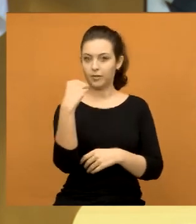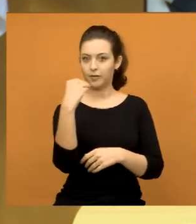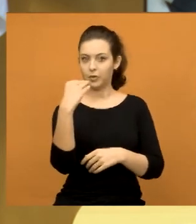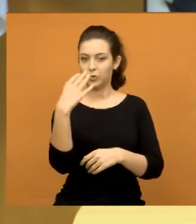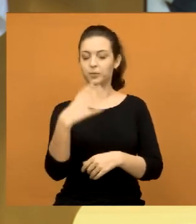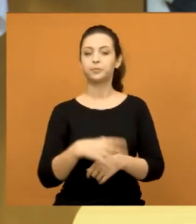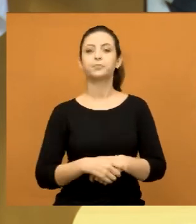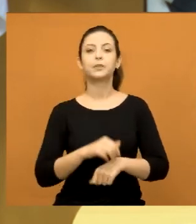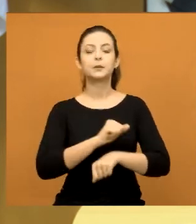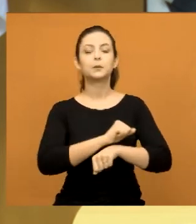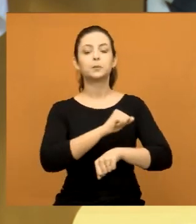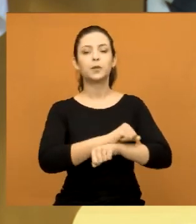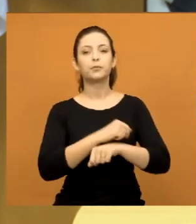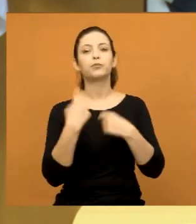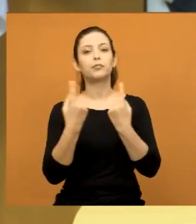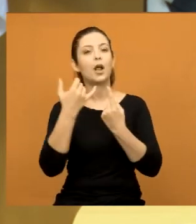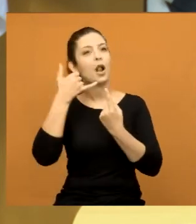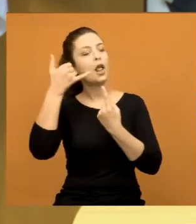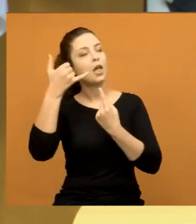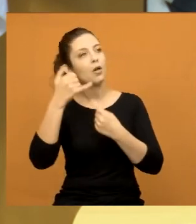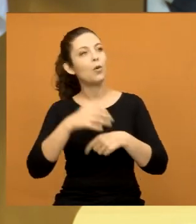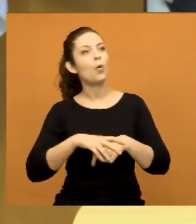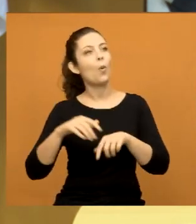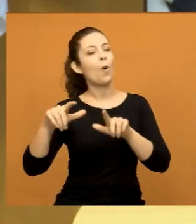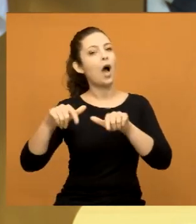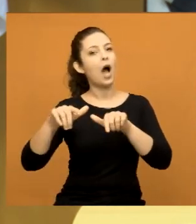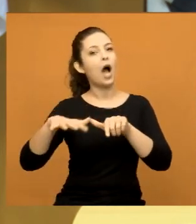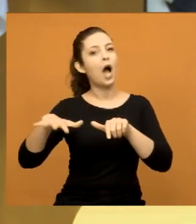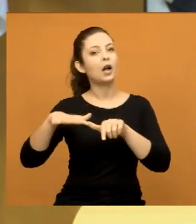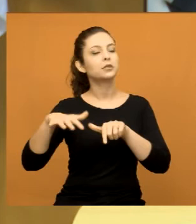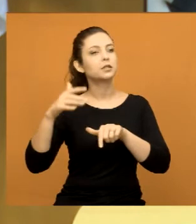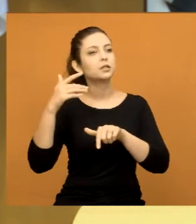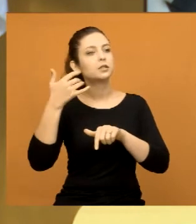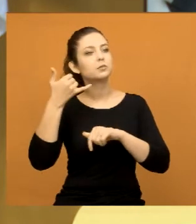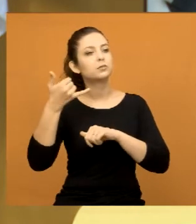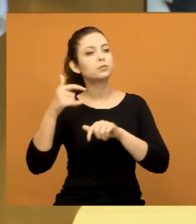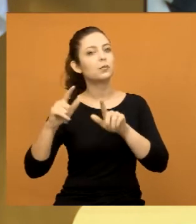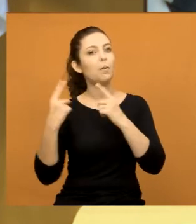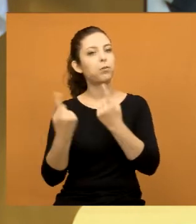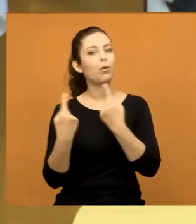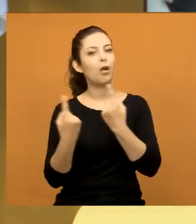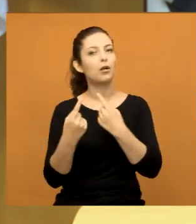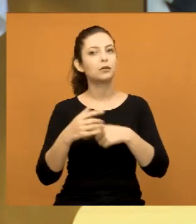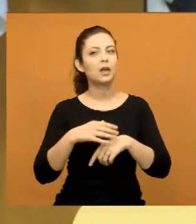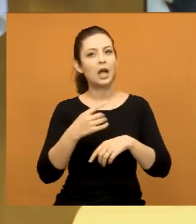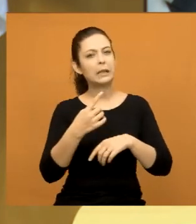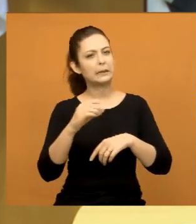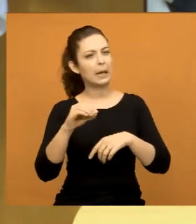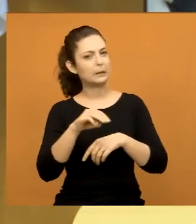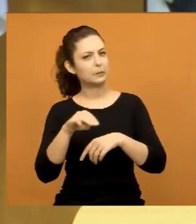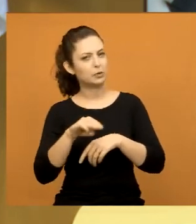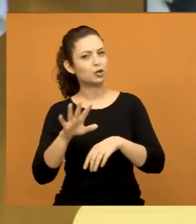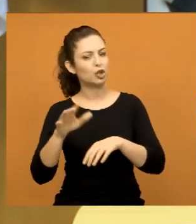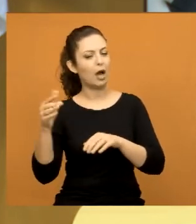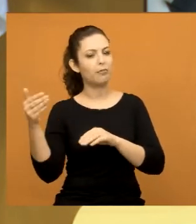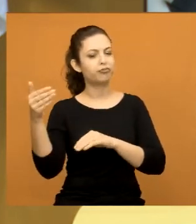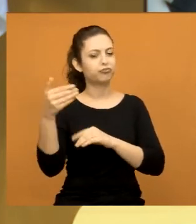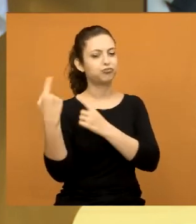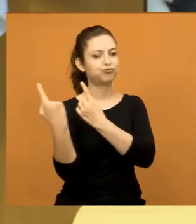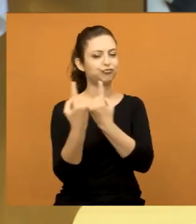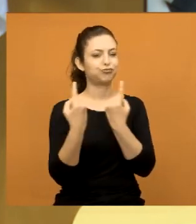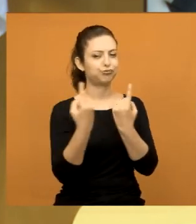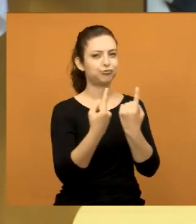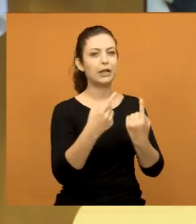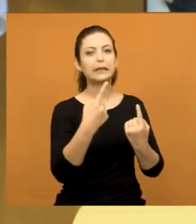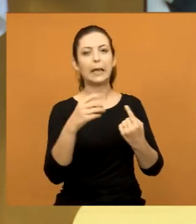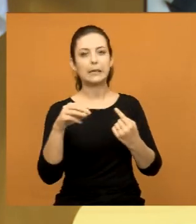Eu liguei para o setor de ambulância, eles falaram assim, olha, já saiu faz 10